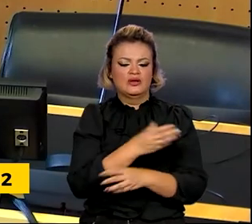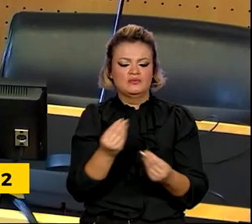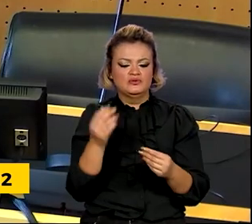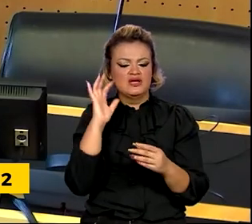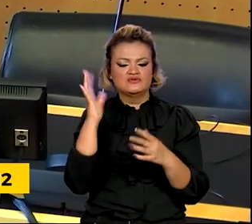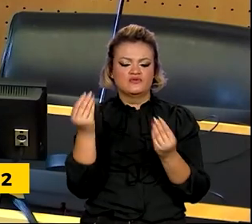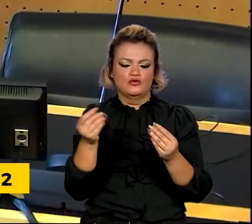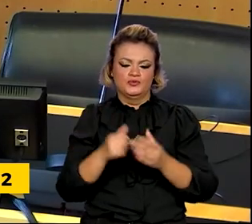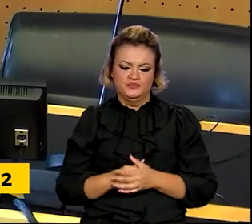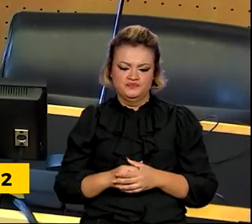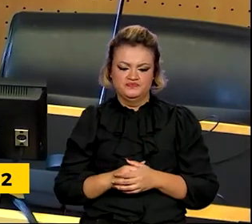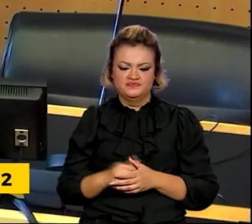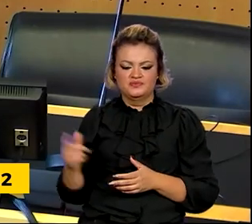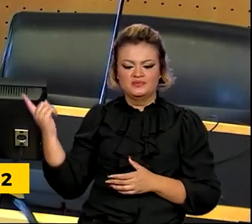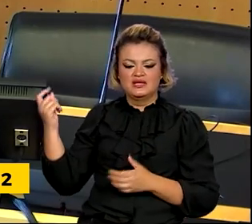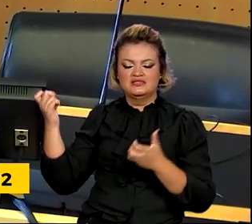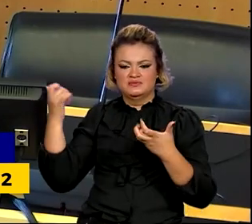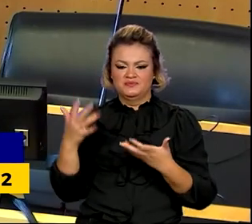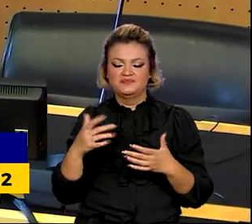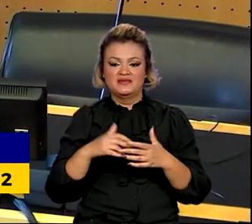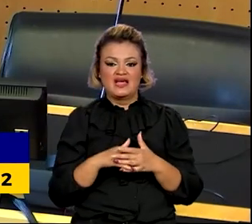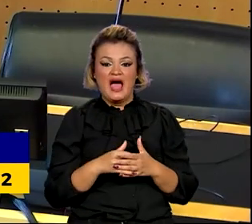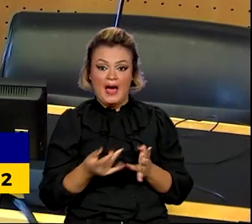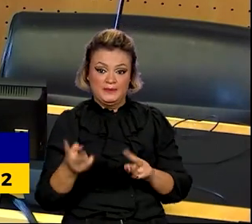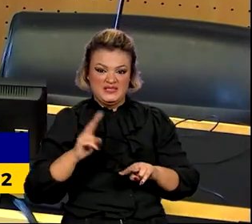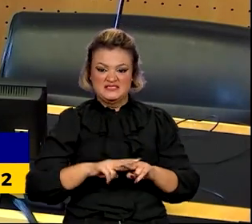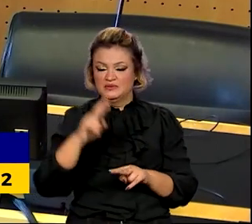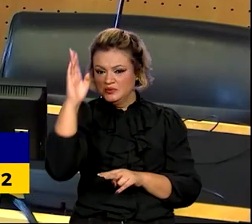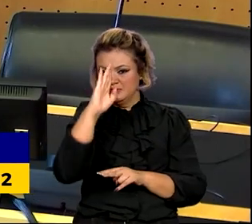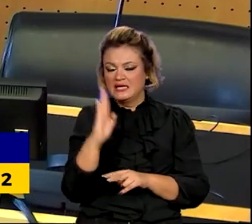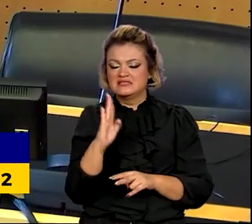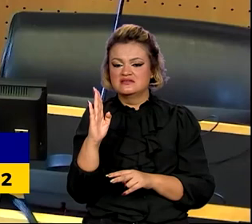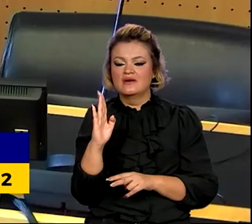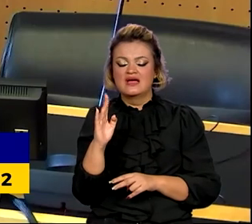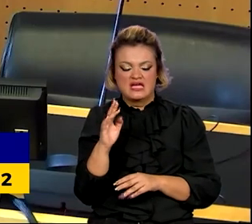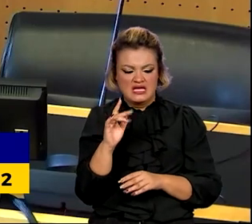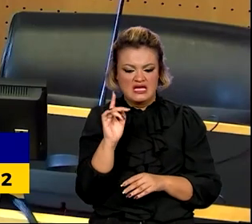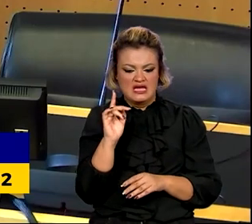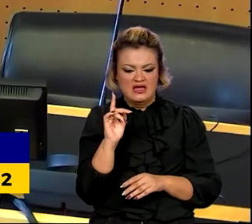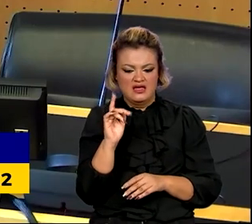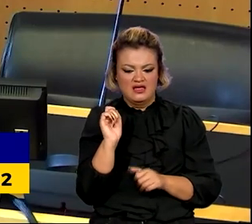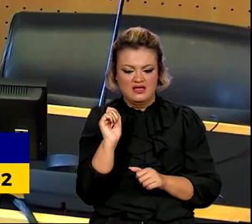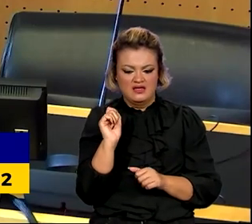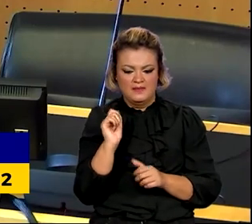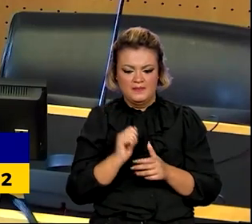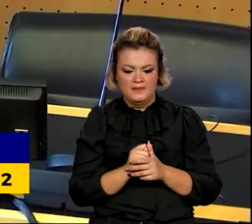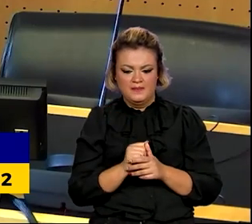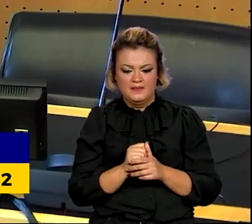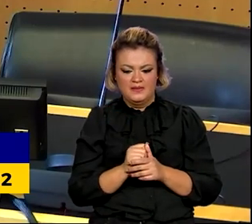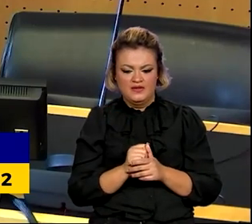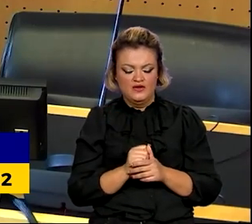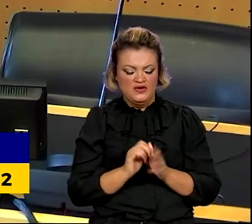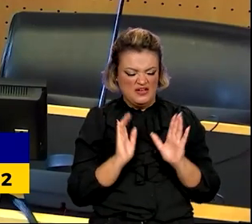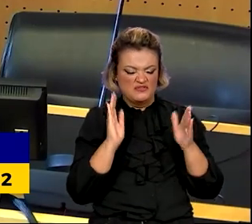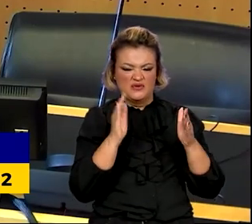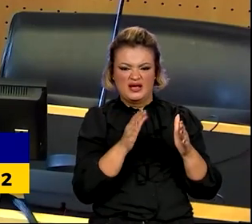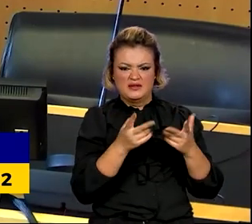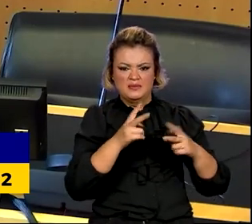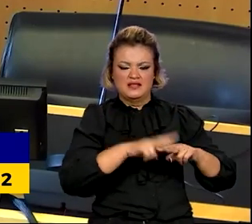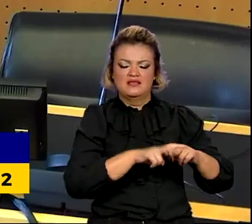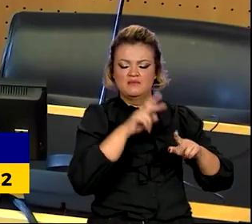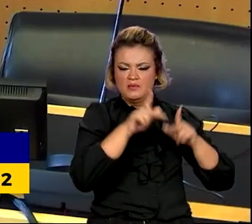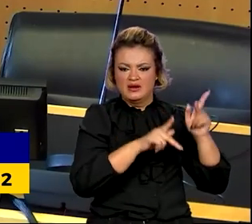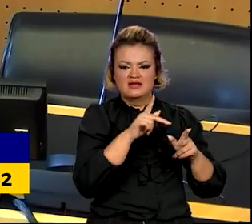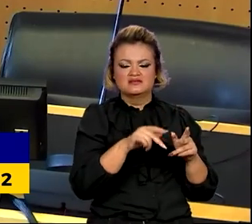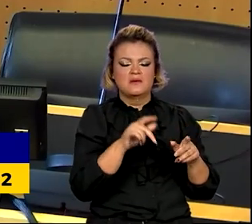prisional brasileiro, que como já disse aqui, tem como órgão preferencial a população pobre e negra do